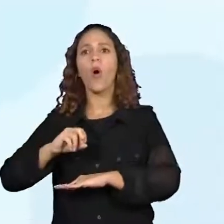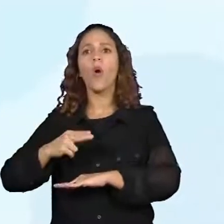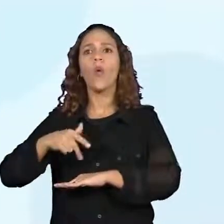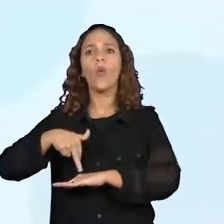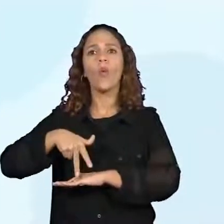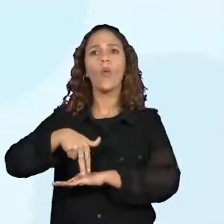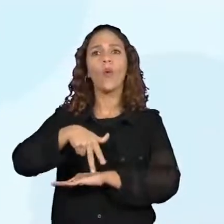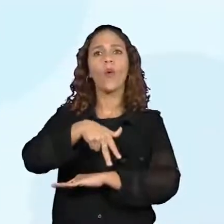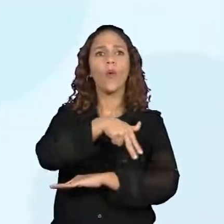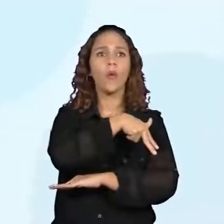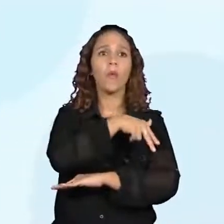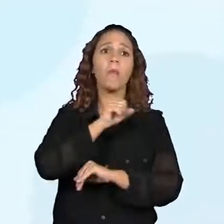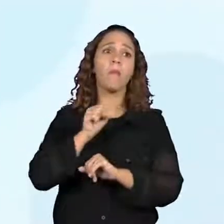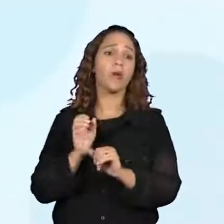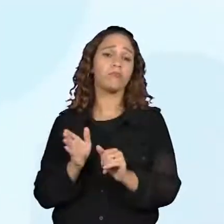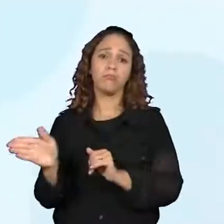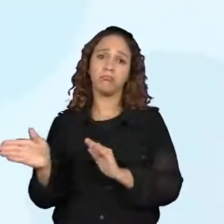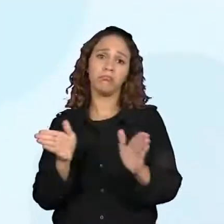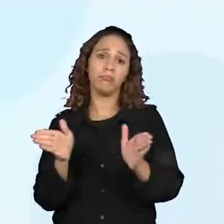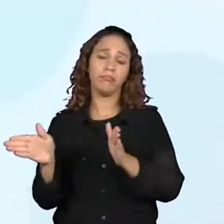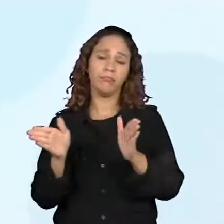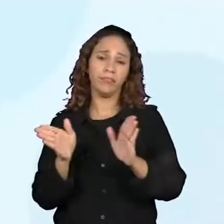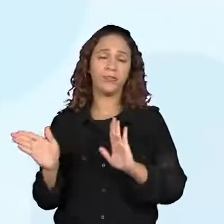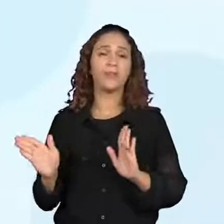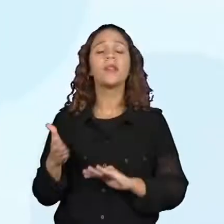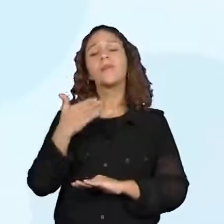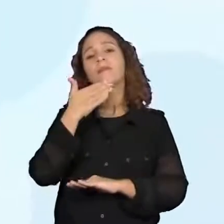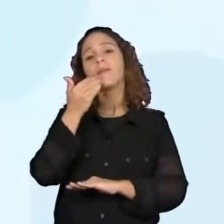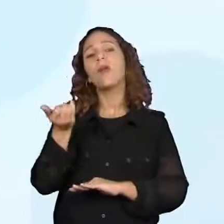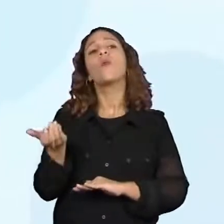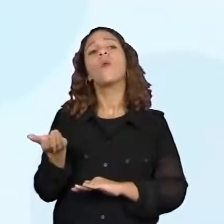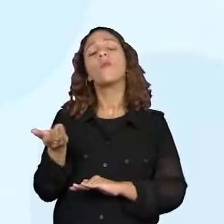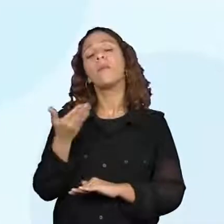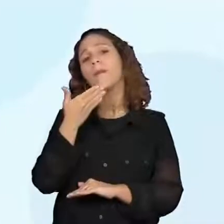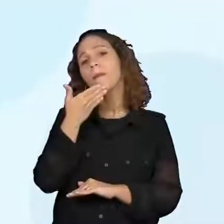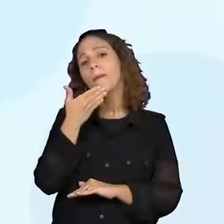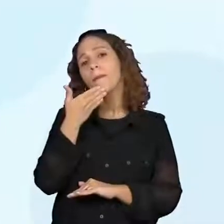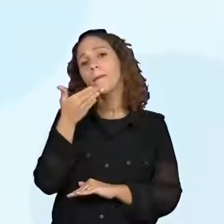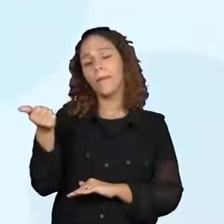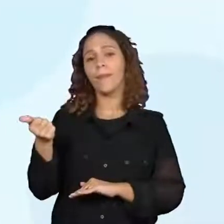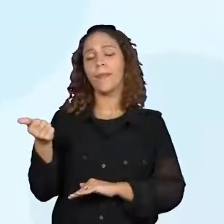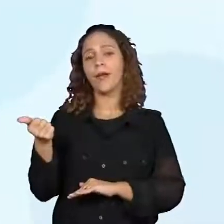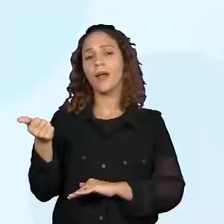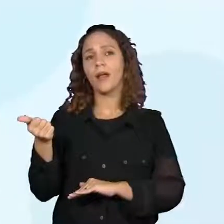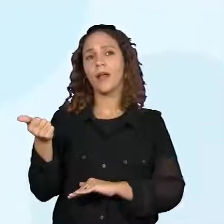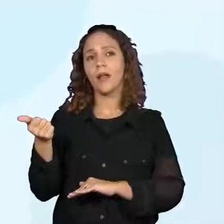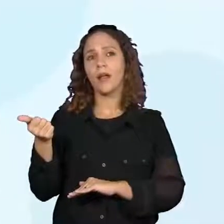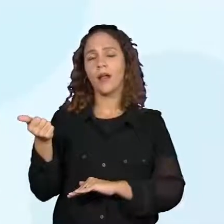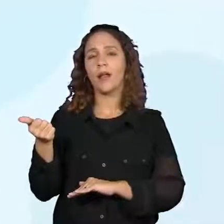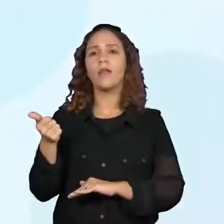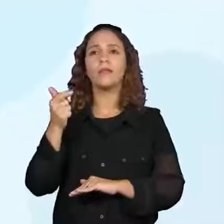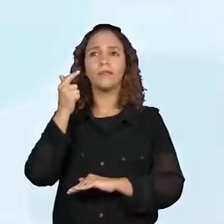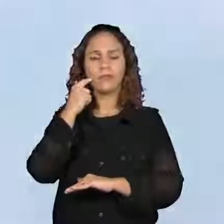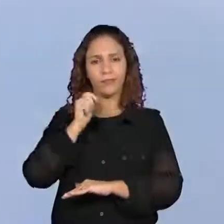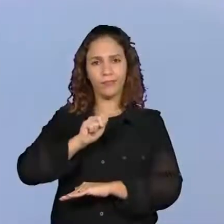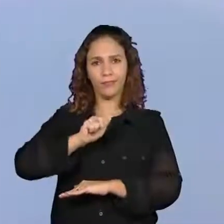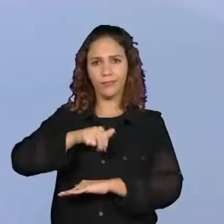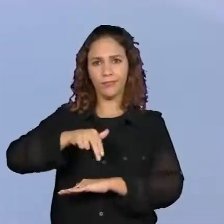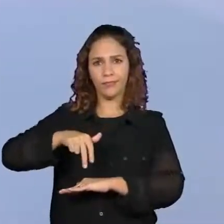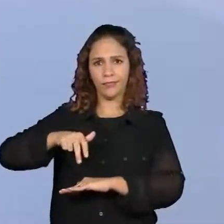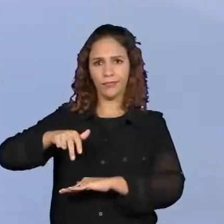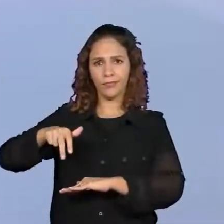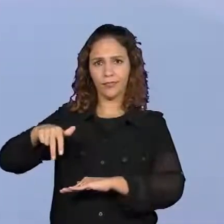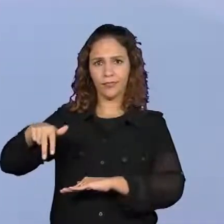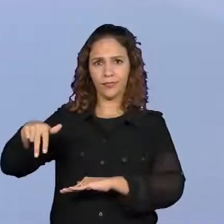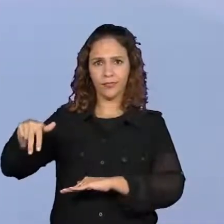Dá para virar para os dois lados, Sim. fica mais prático se eu virar aqui para a minha esquerda. A minha